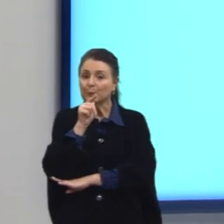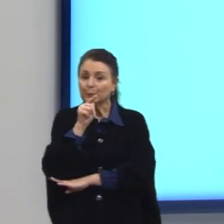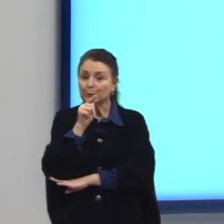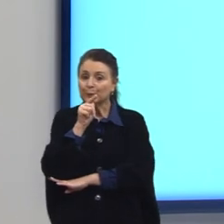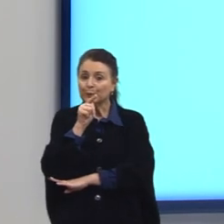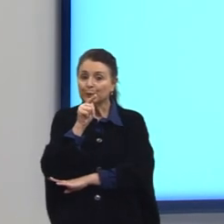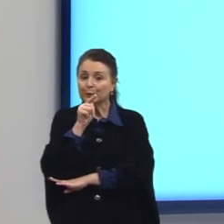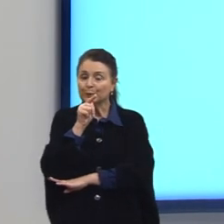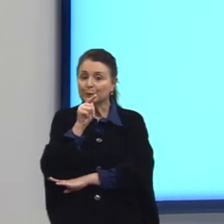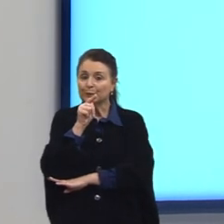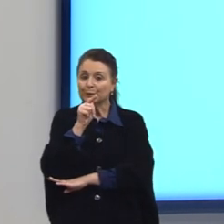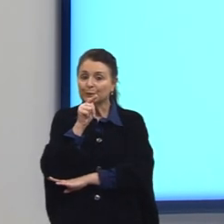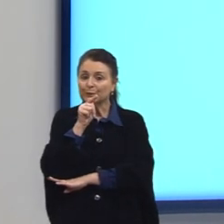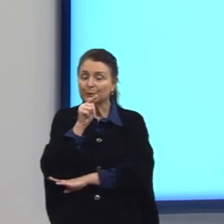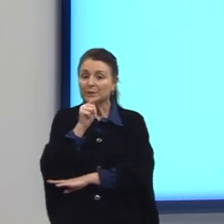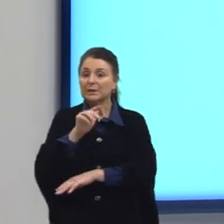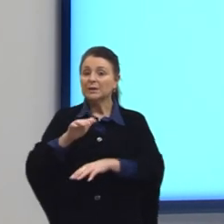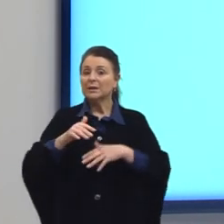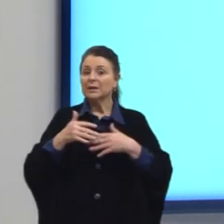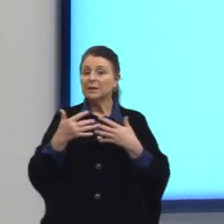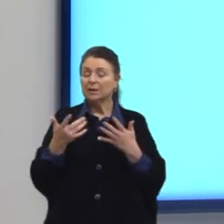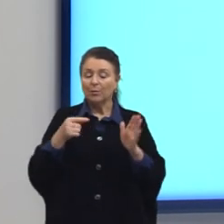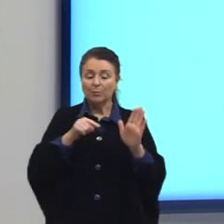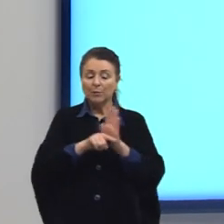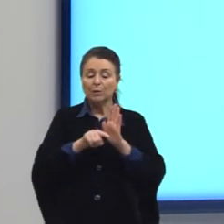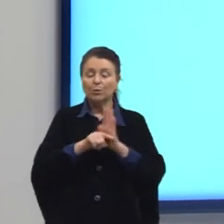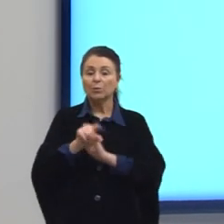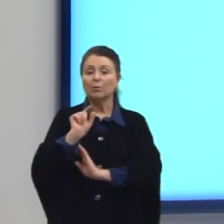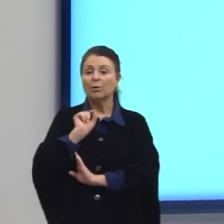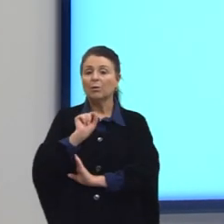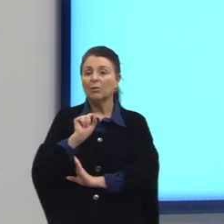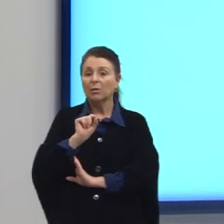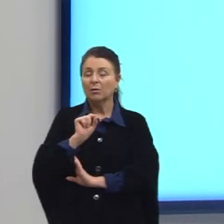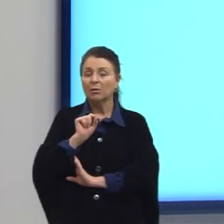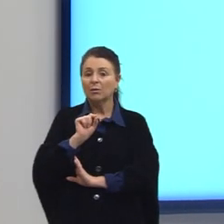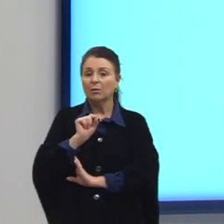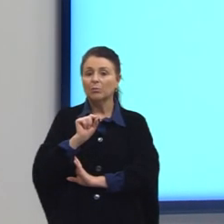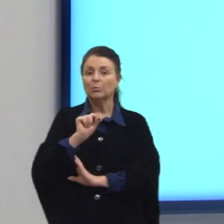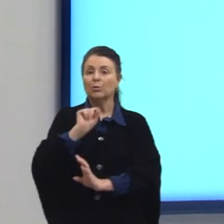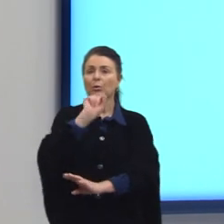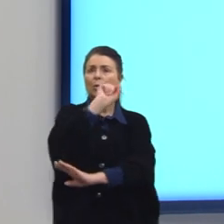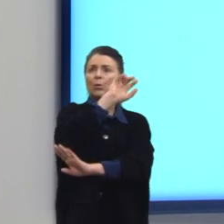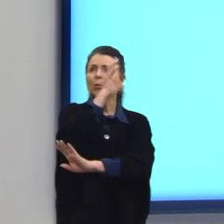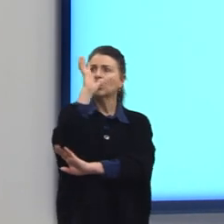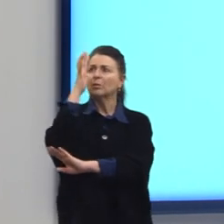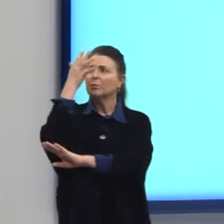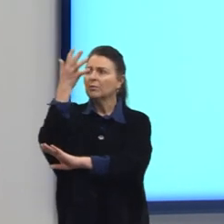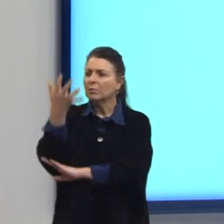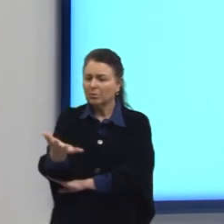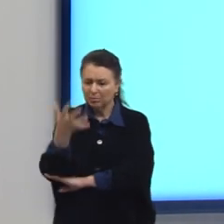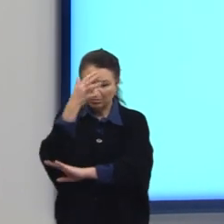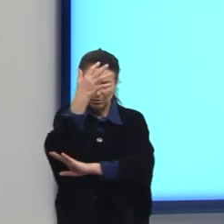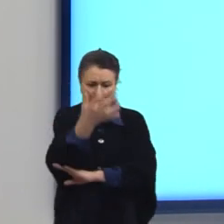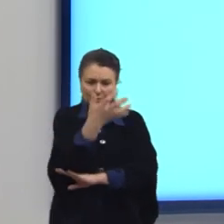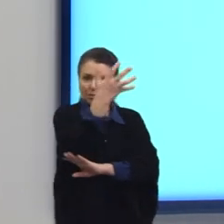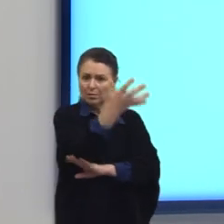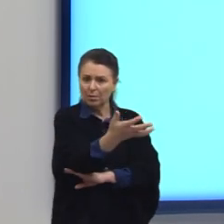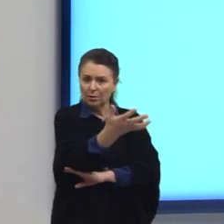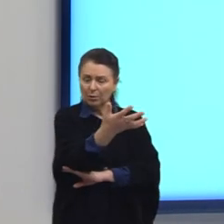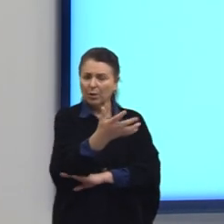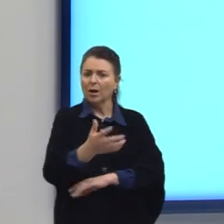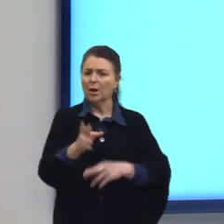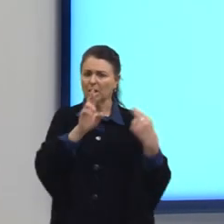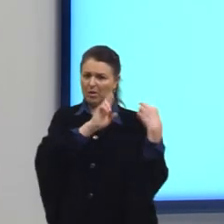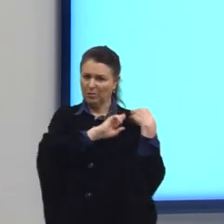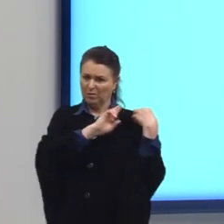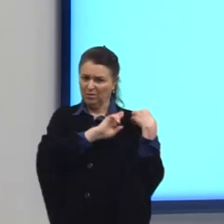Certo? Então, a questão é, o desmatamento compromete essa função da floresta,